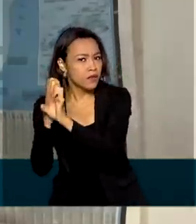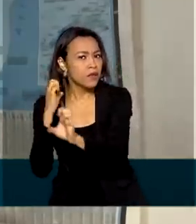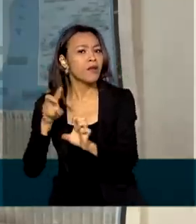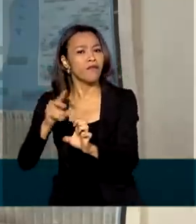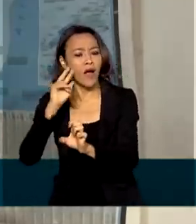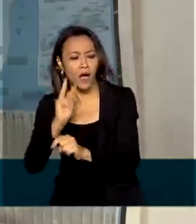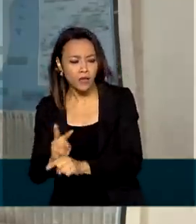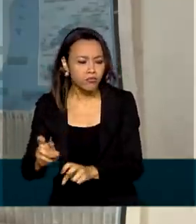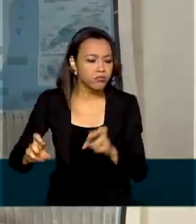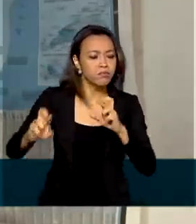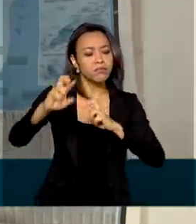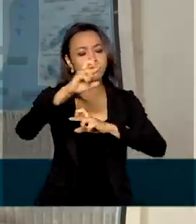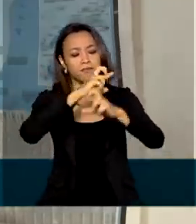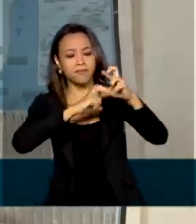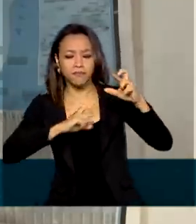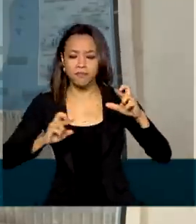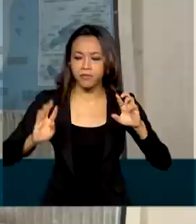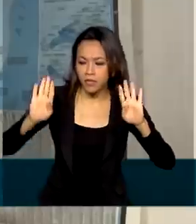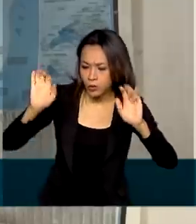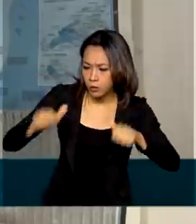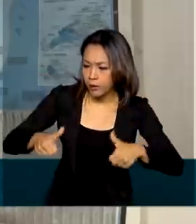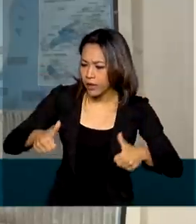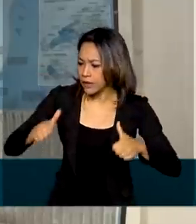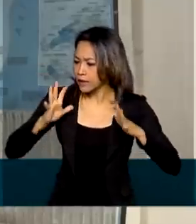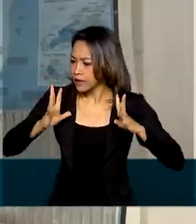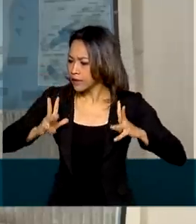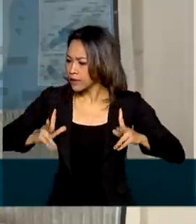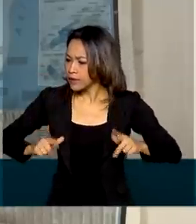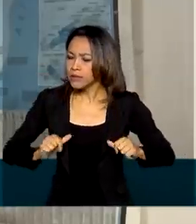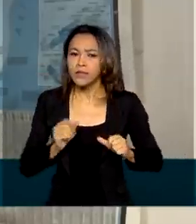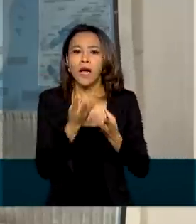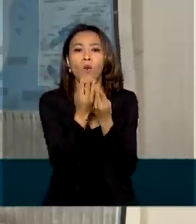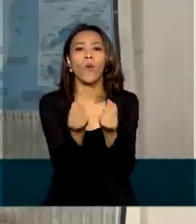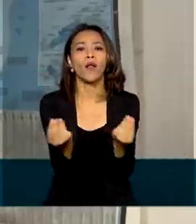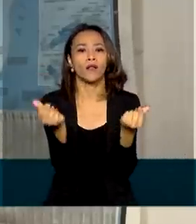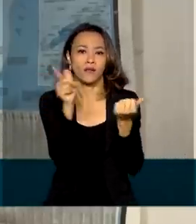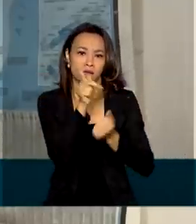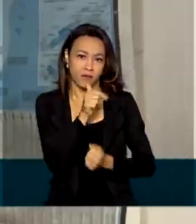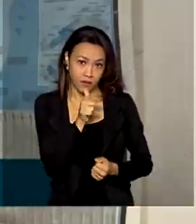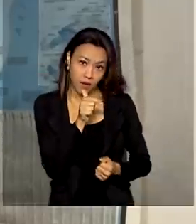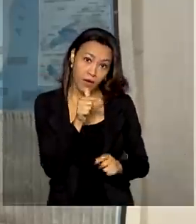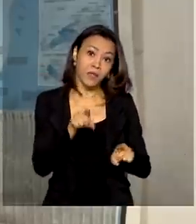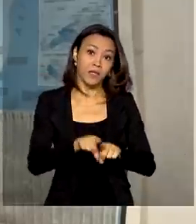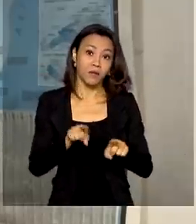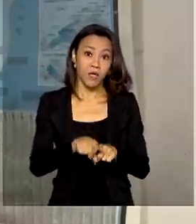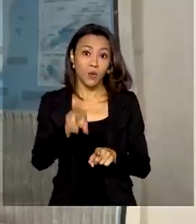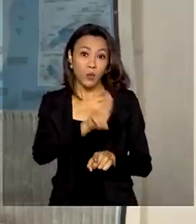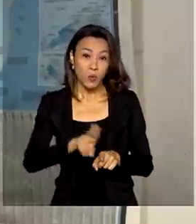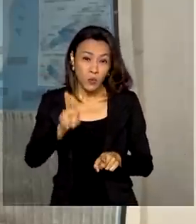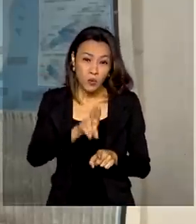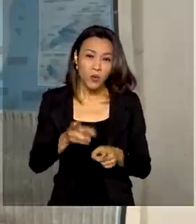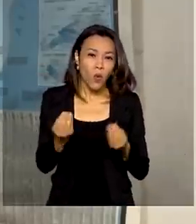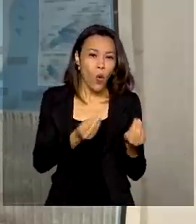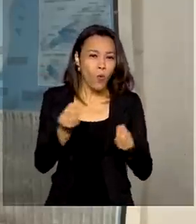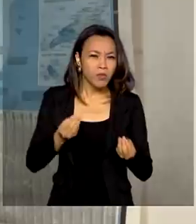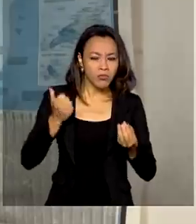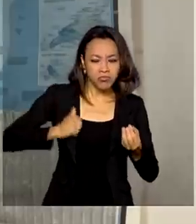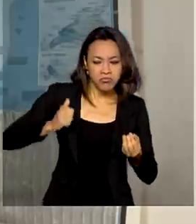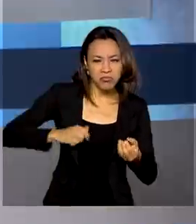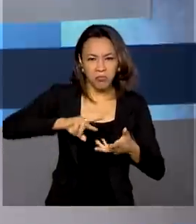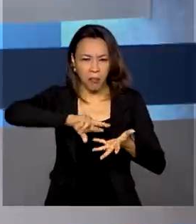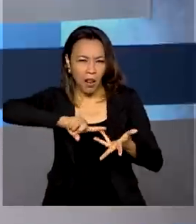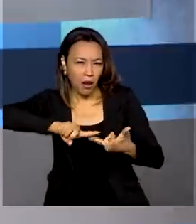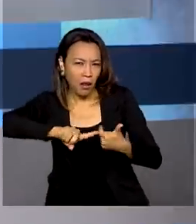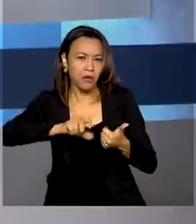uma inspeção sanitária para ver, por exemplo, a qualidade da água e a gestão dos resíduos sólidos nas aldeias.